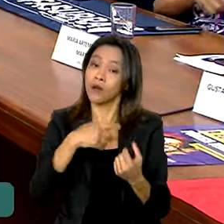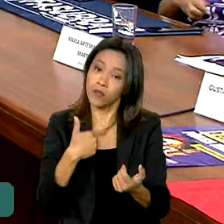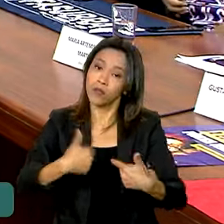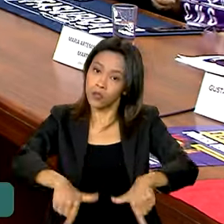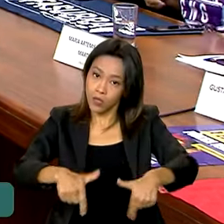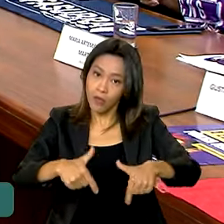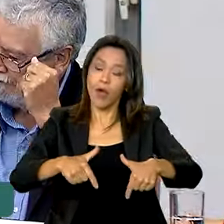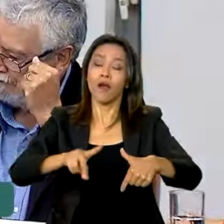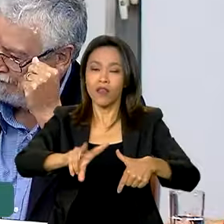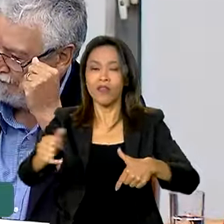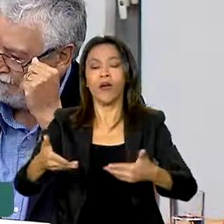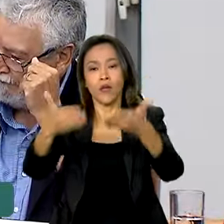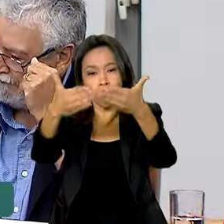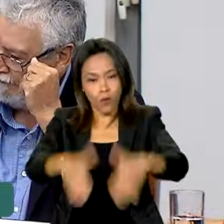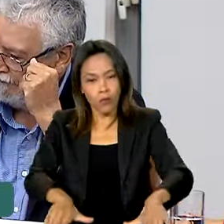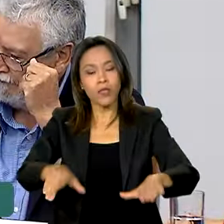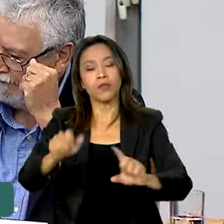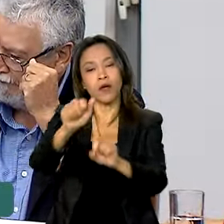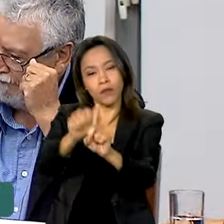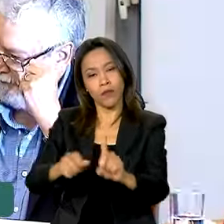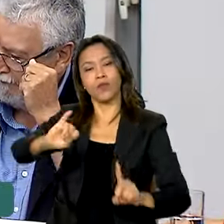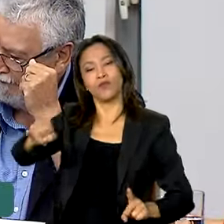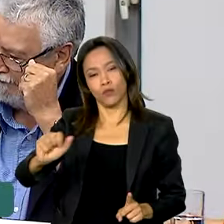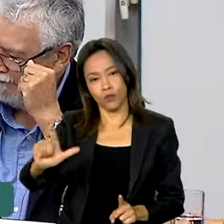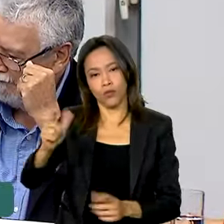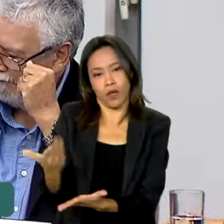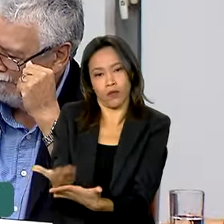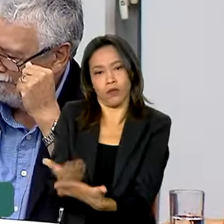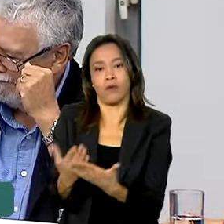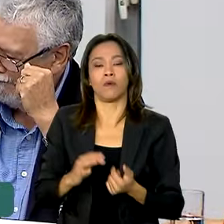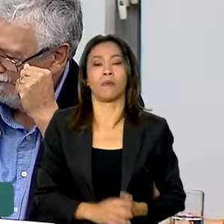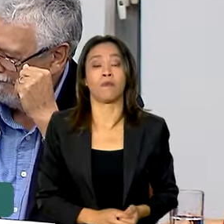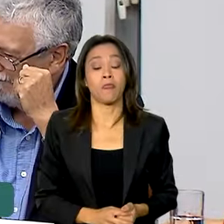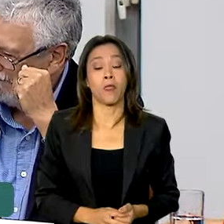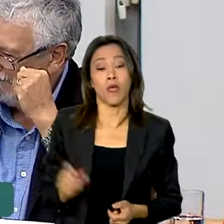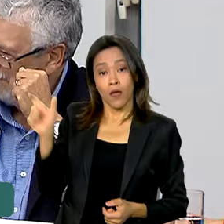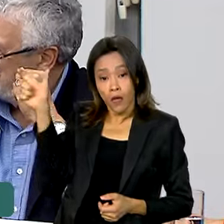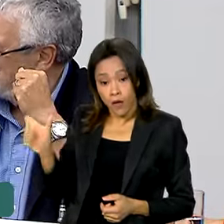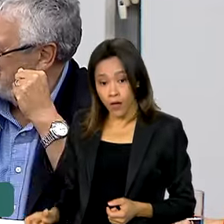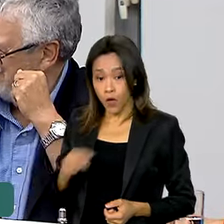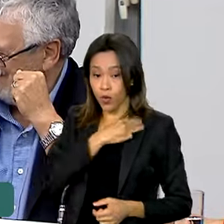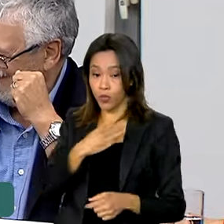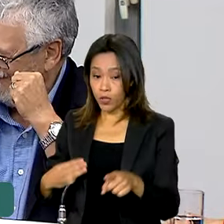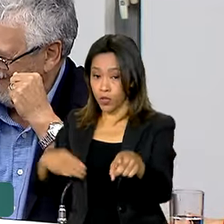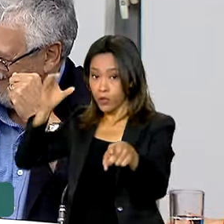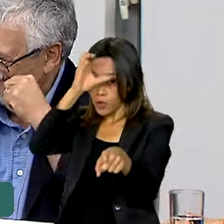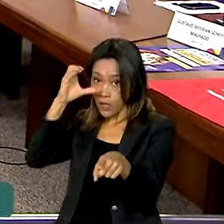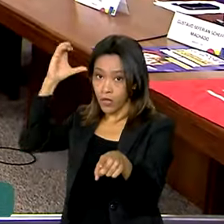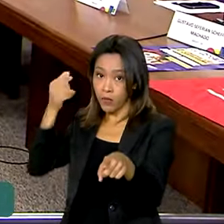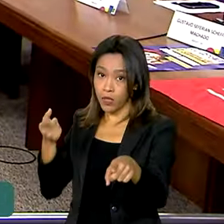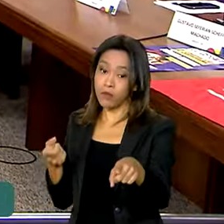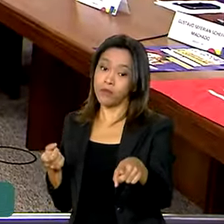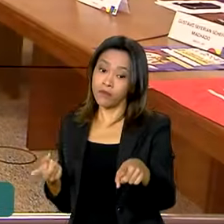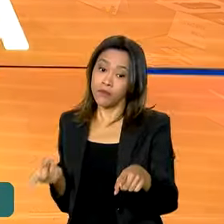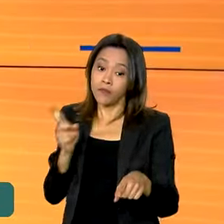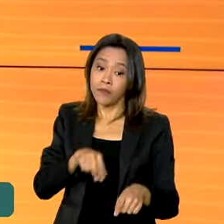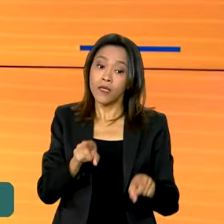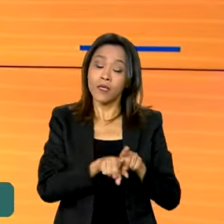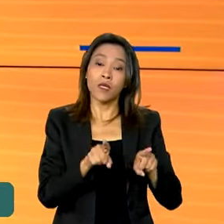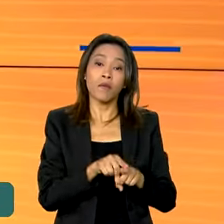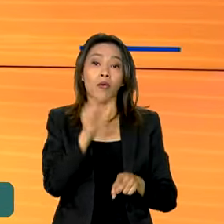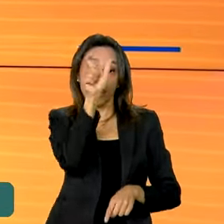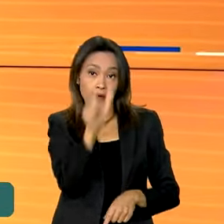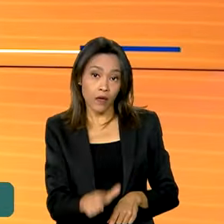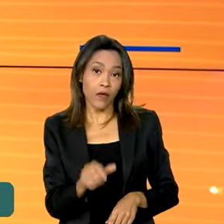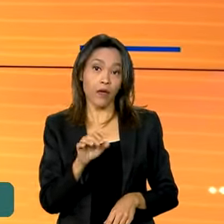aulas serão repostas durante o mês de julho. Para os ministros Camilo Santana da Educação e da Gestão Sterdueck